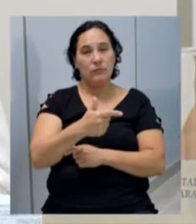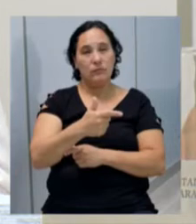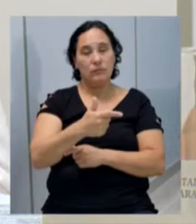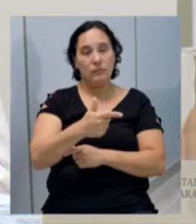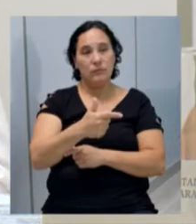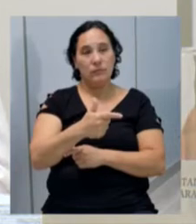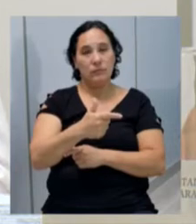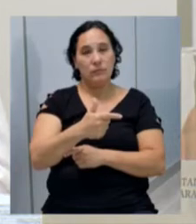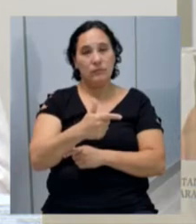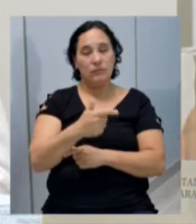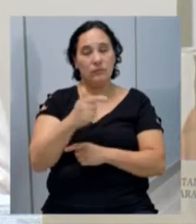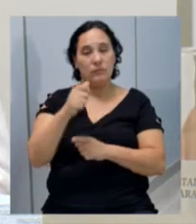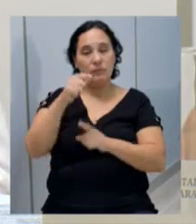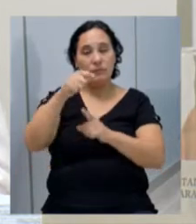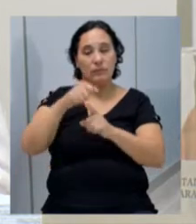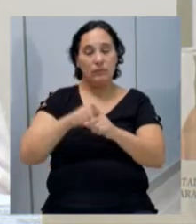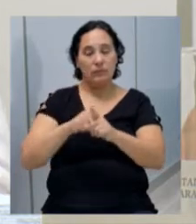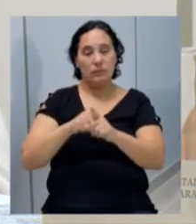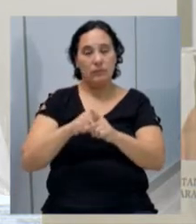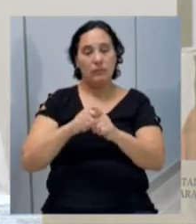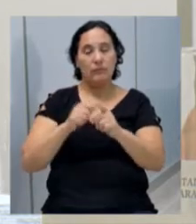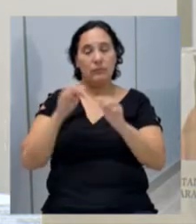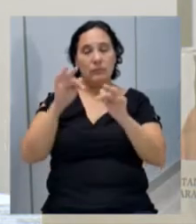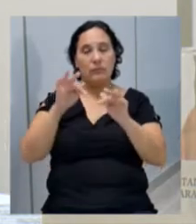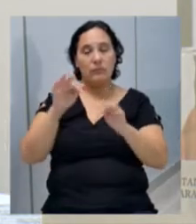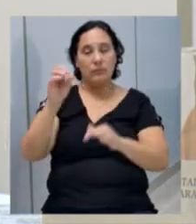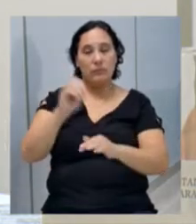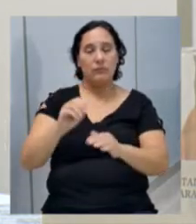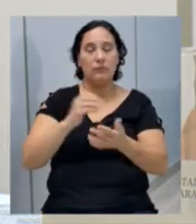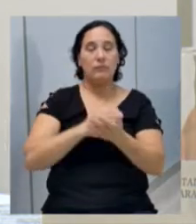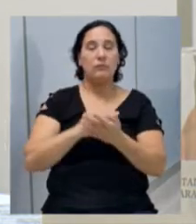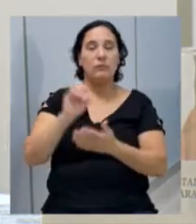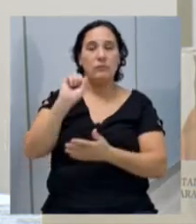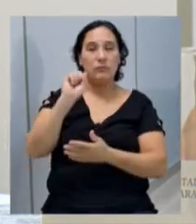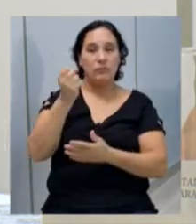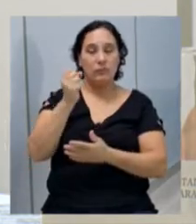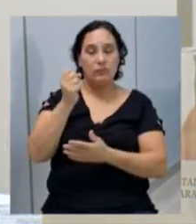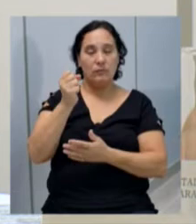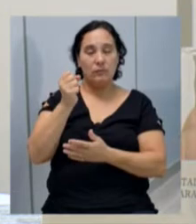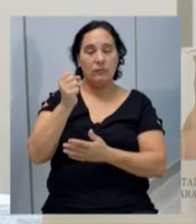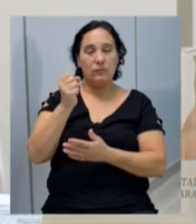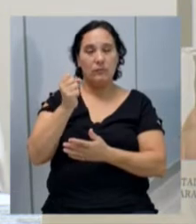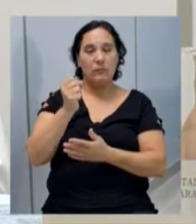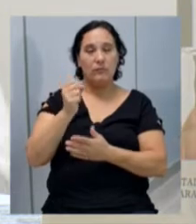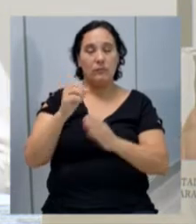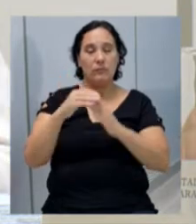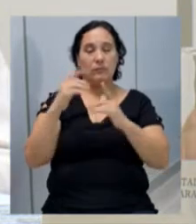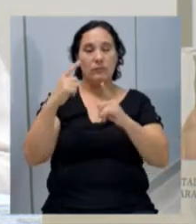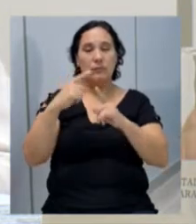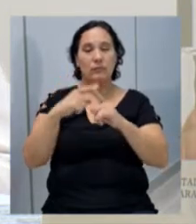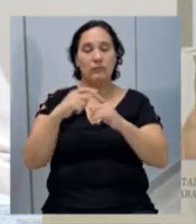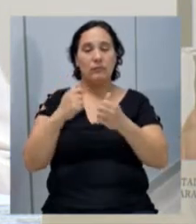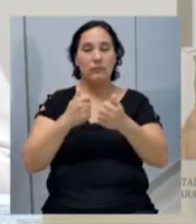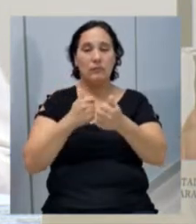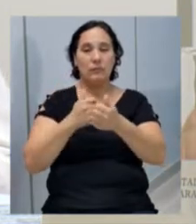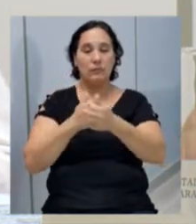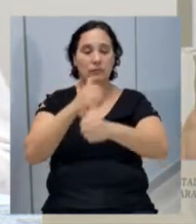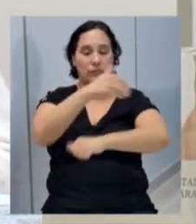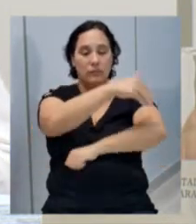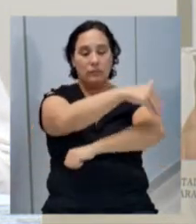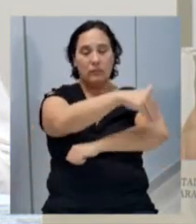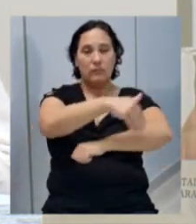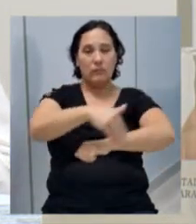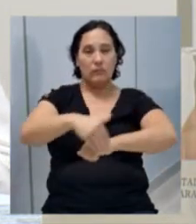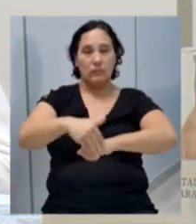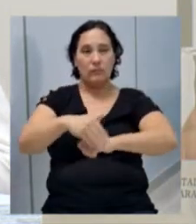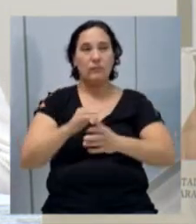ao fim do mês de outubro de 2018, com início às 8 horas, no auditório da Igreja Nova História, localizada na Rua Nereu